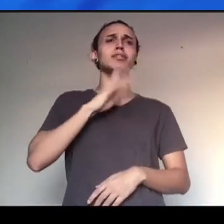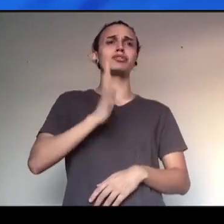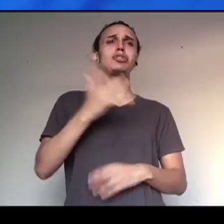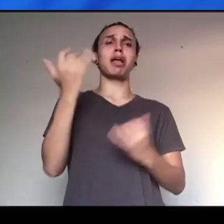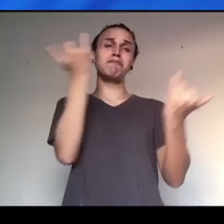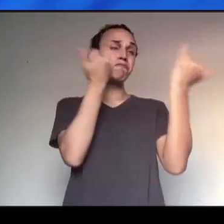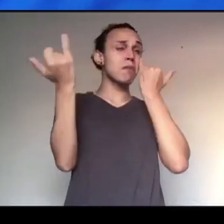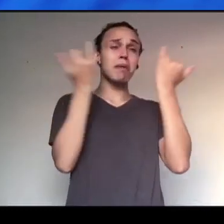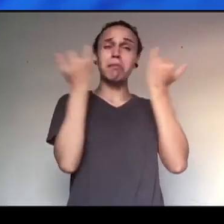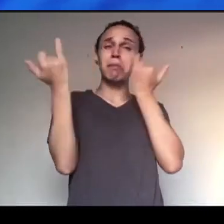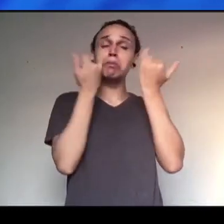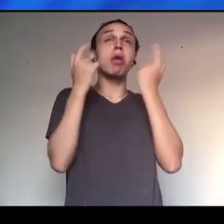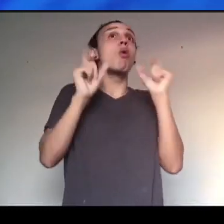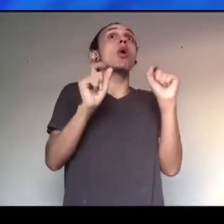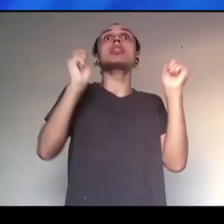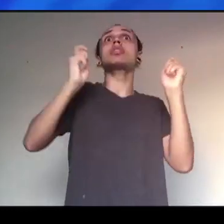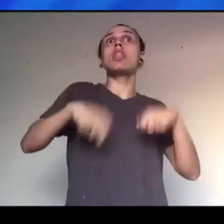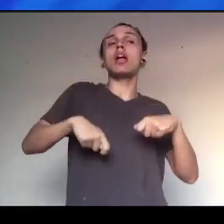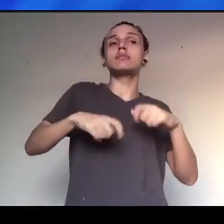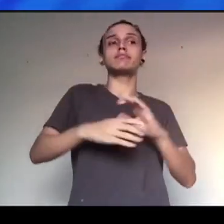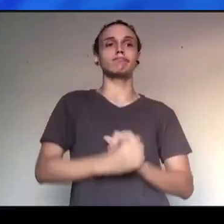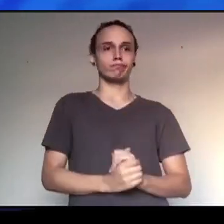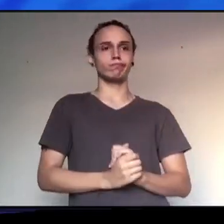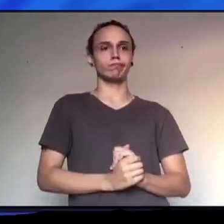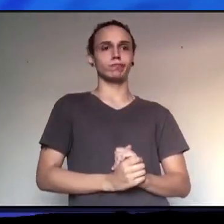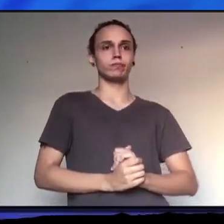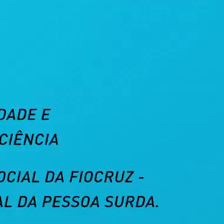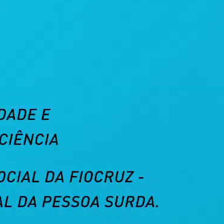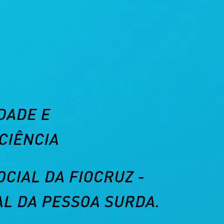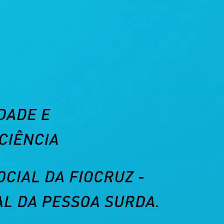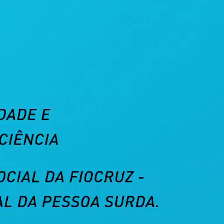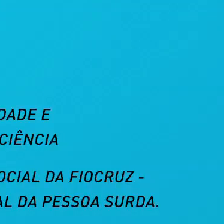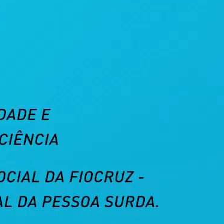tem muito acúmulo de pensamento a respeito do que pode ser feito.